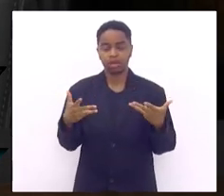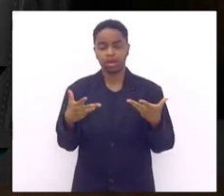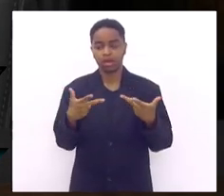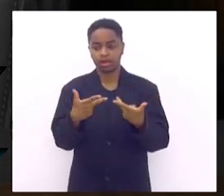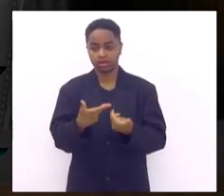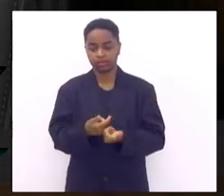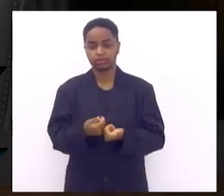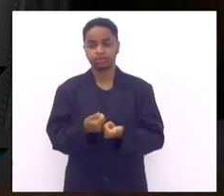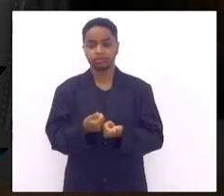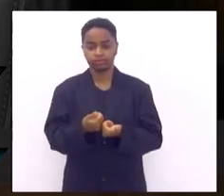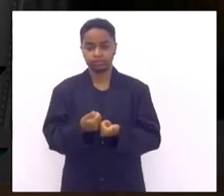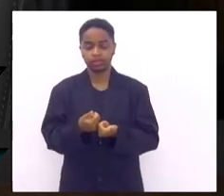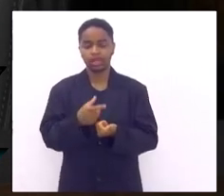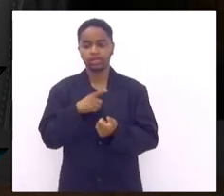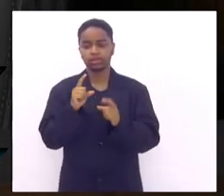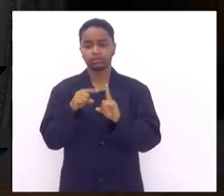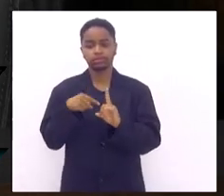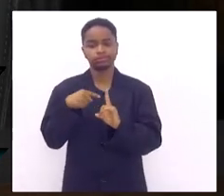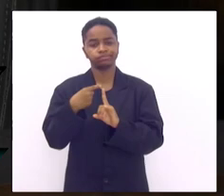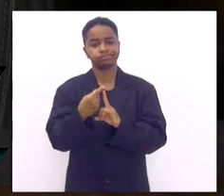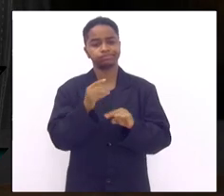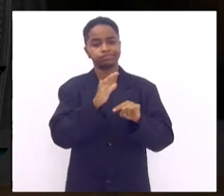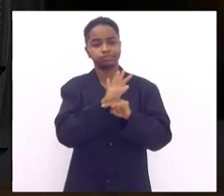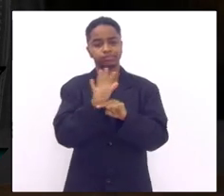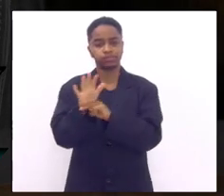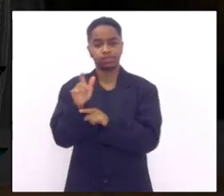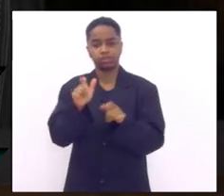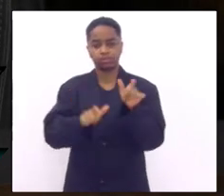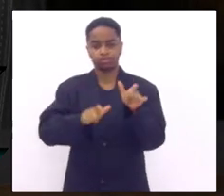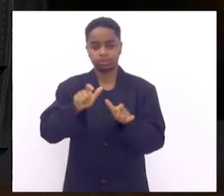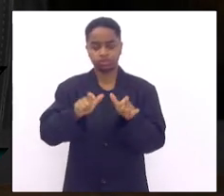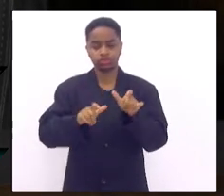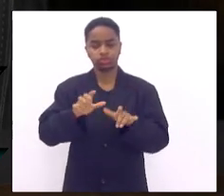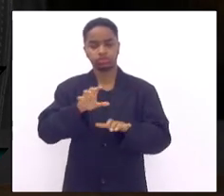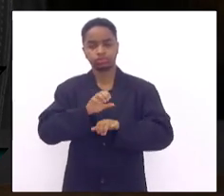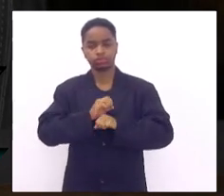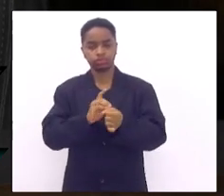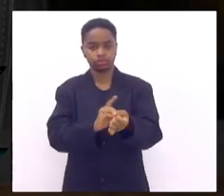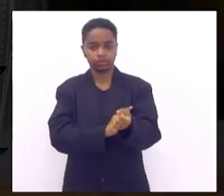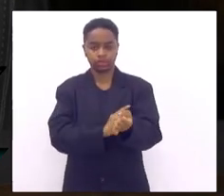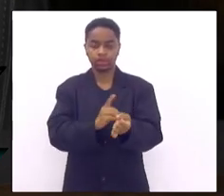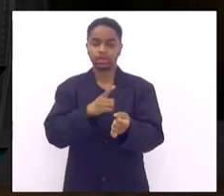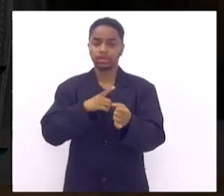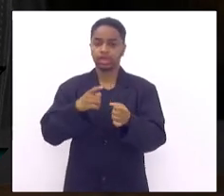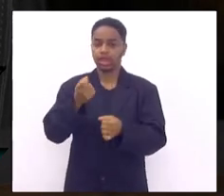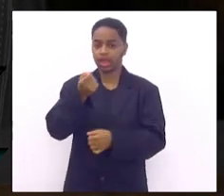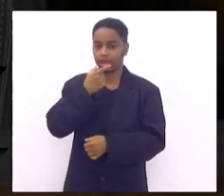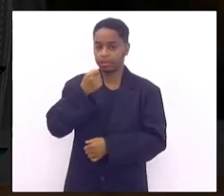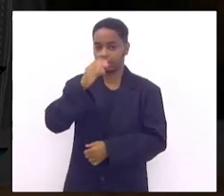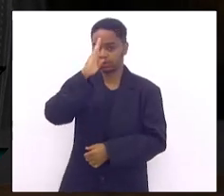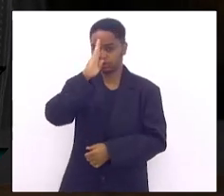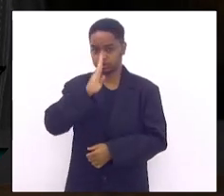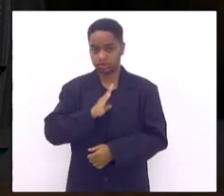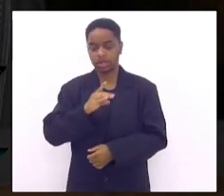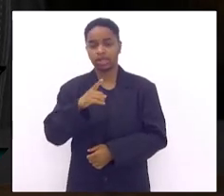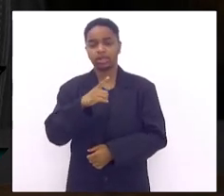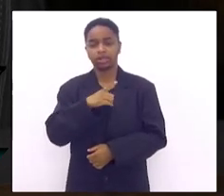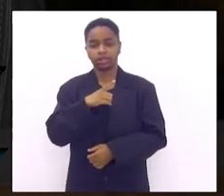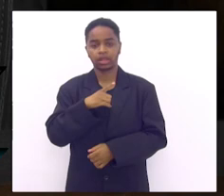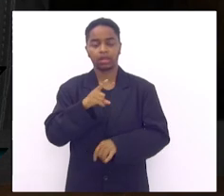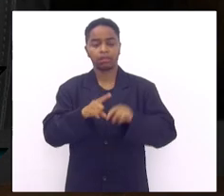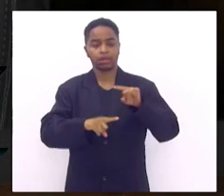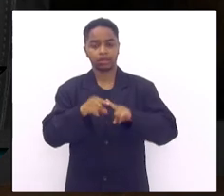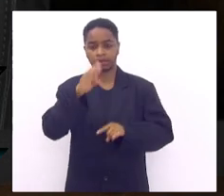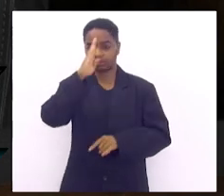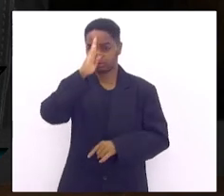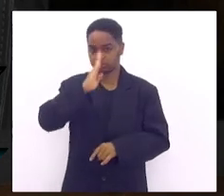dado muitos benefícios às pessoas com diabetes nós temos medicamentos gratuitos insumos gratuitos